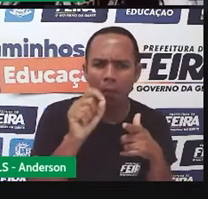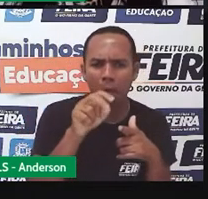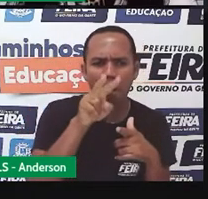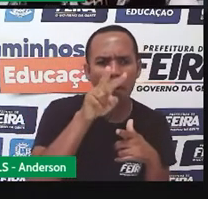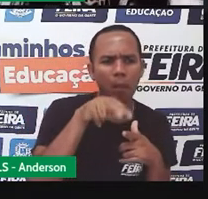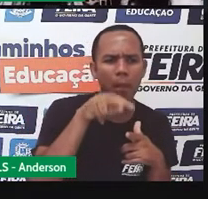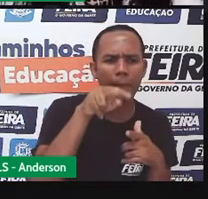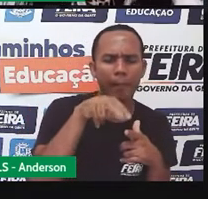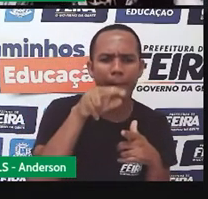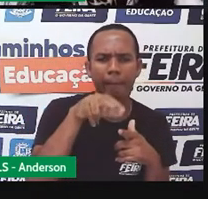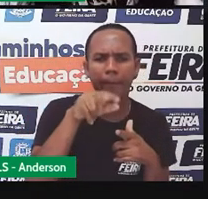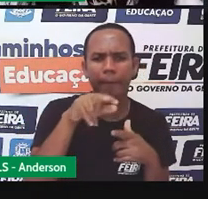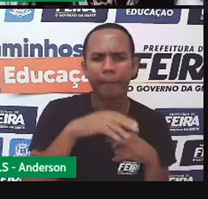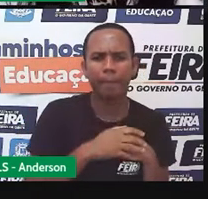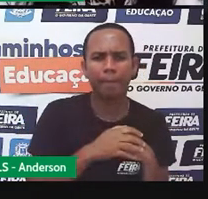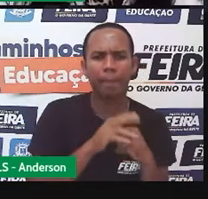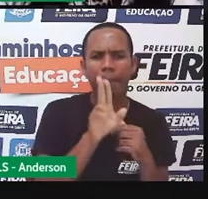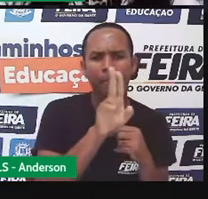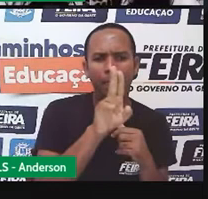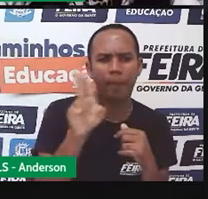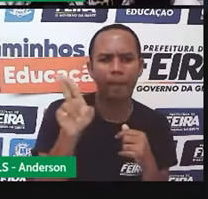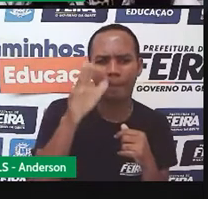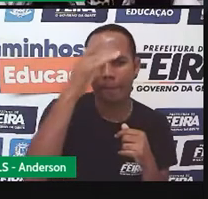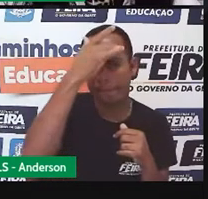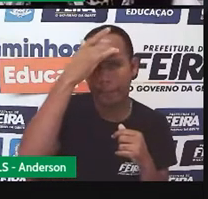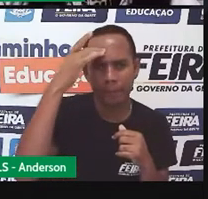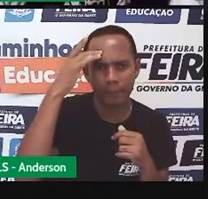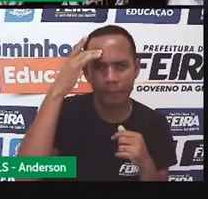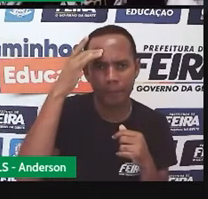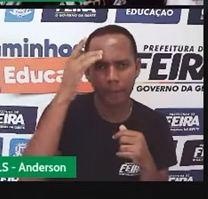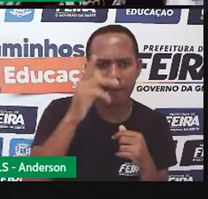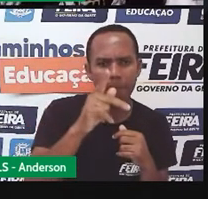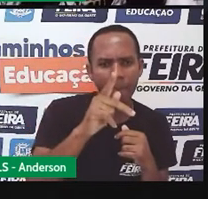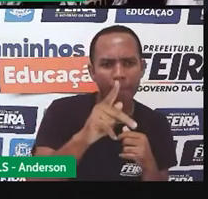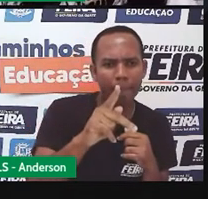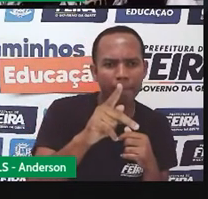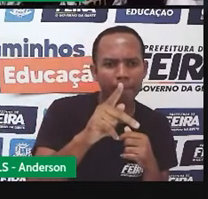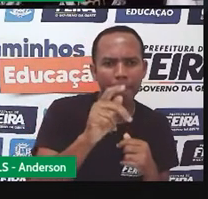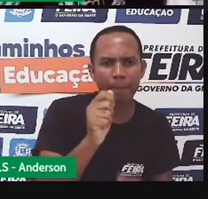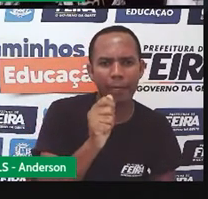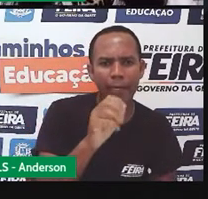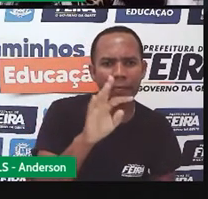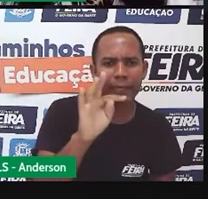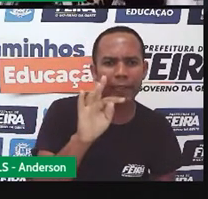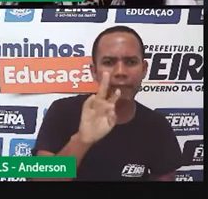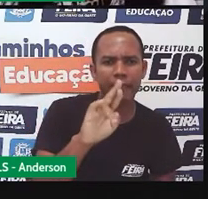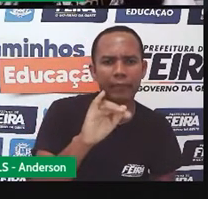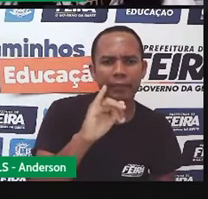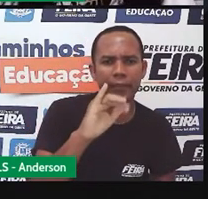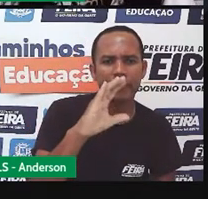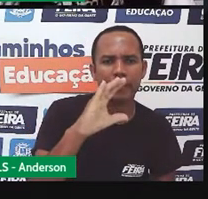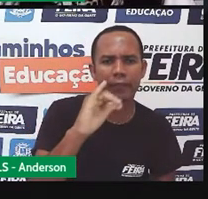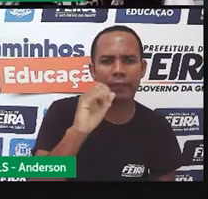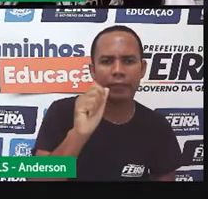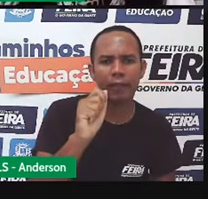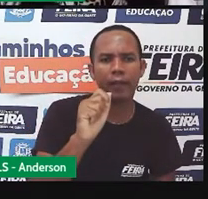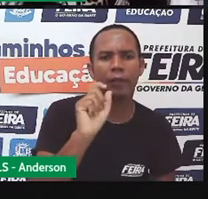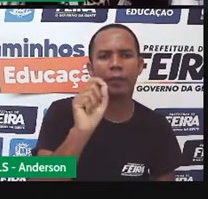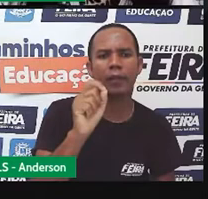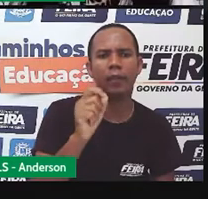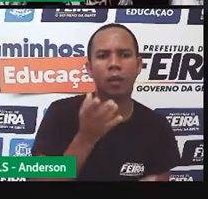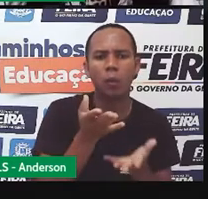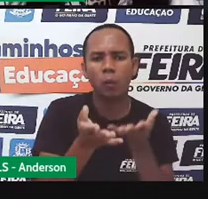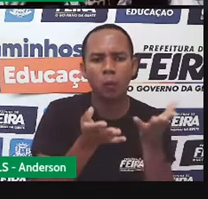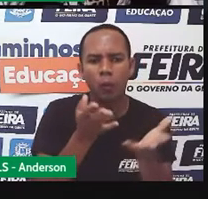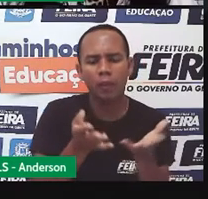texto. Tem o nome da pessoa. Patrícia Assunção cuida de animais resgatados, vítimas de maus tratos e